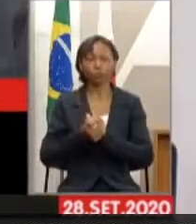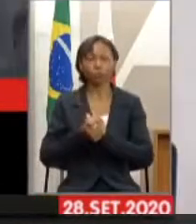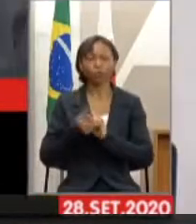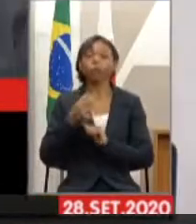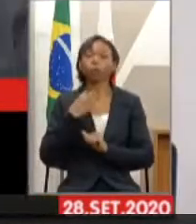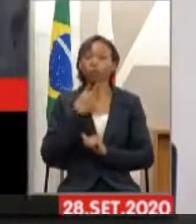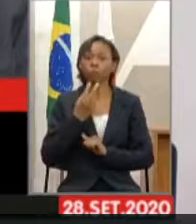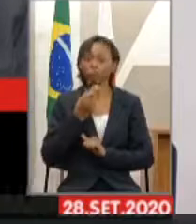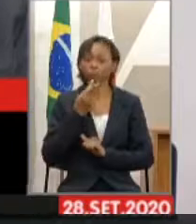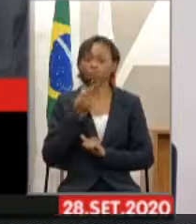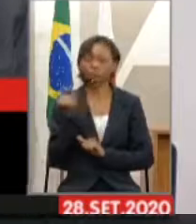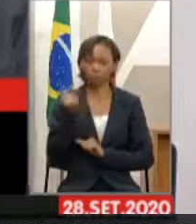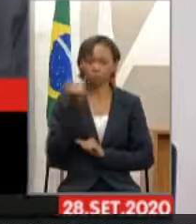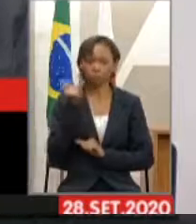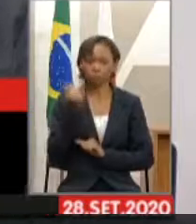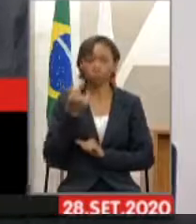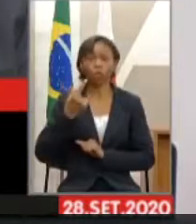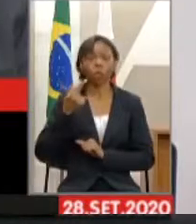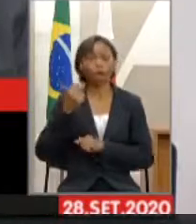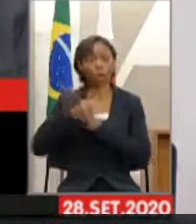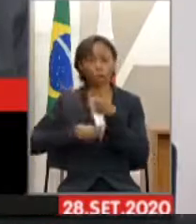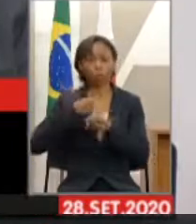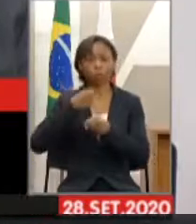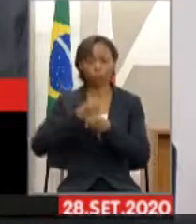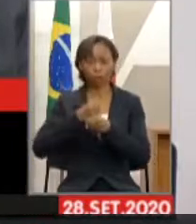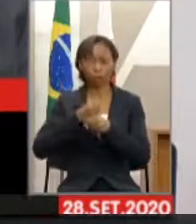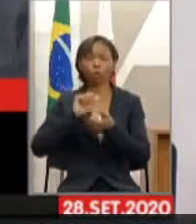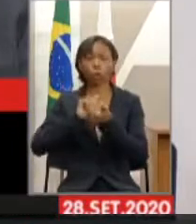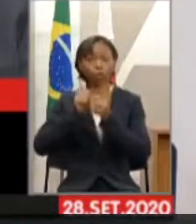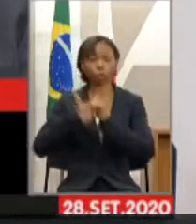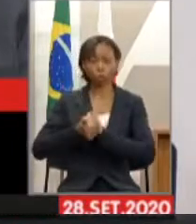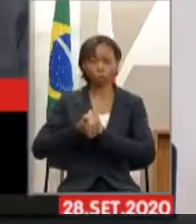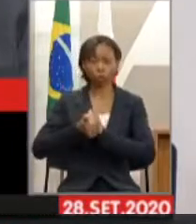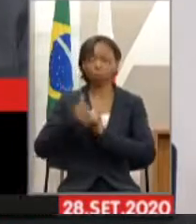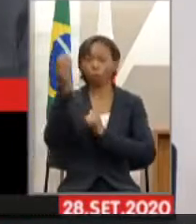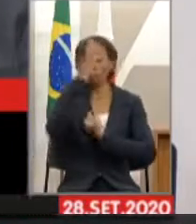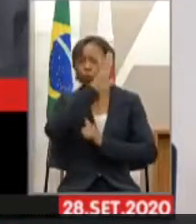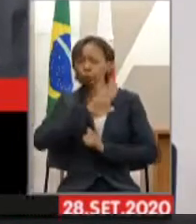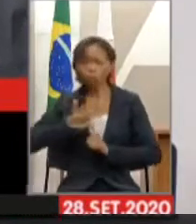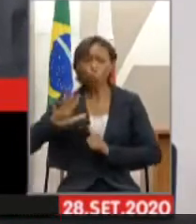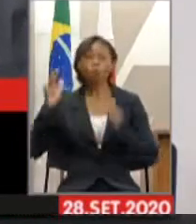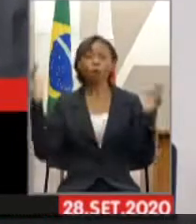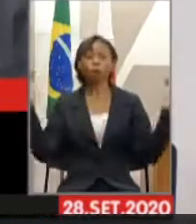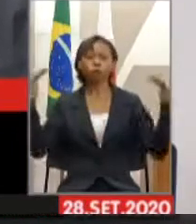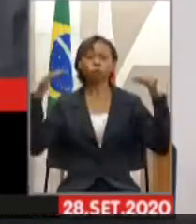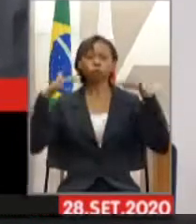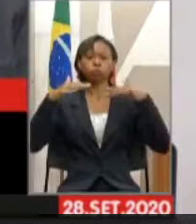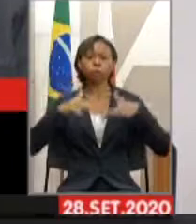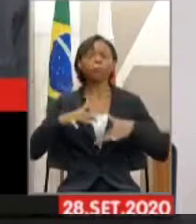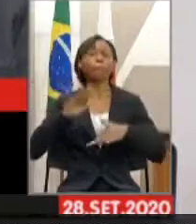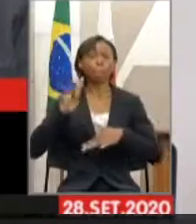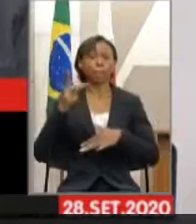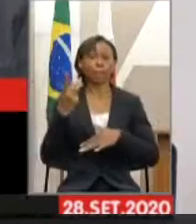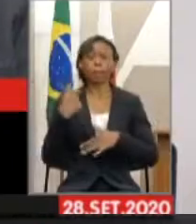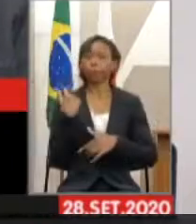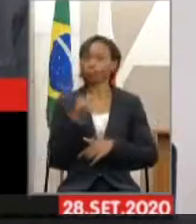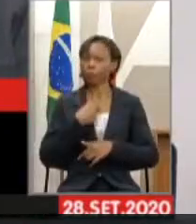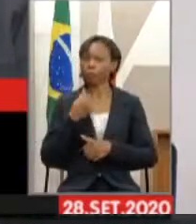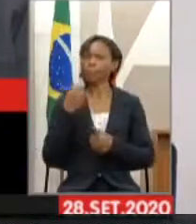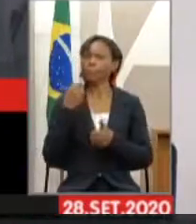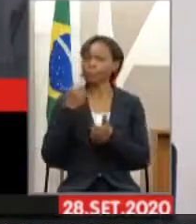esporte do Brasil inteiro para Belo Horizonte. A gente está trabalhando para que isso aconteça aqui na nossa capital.